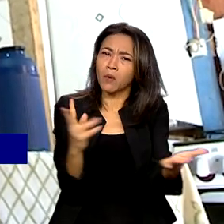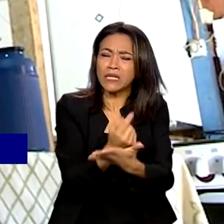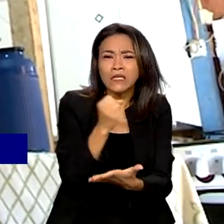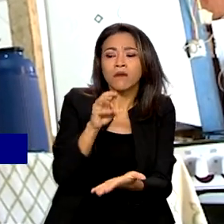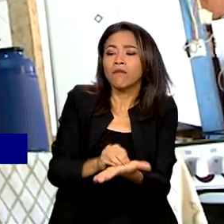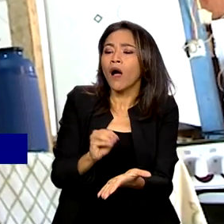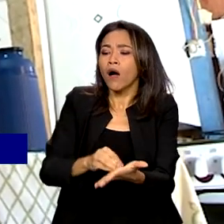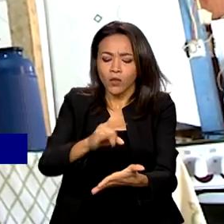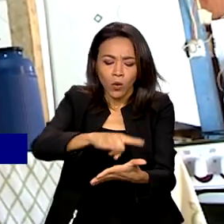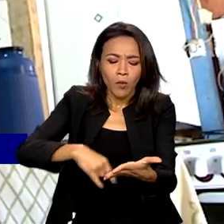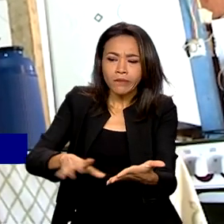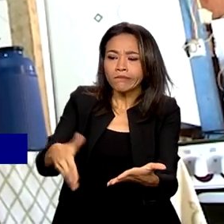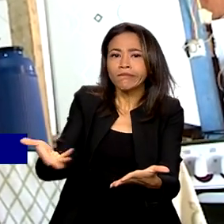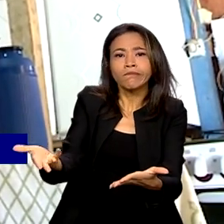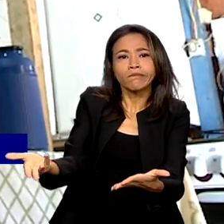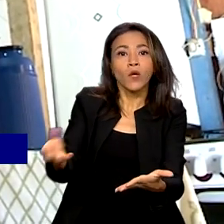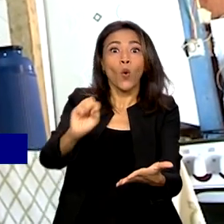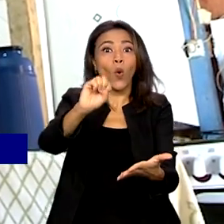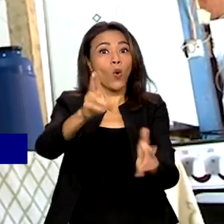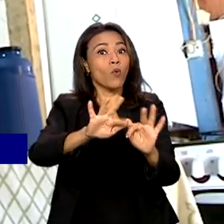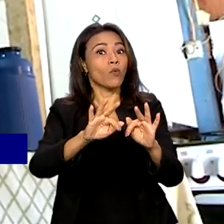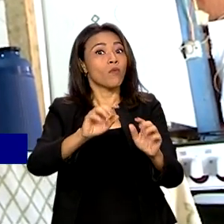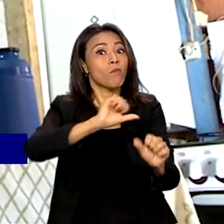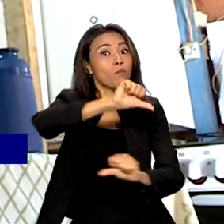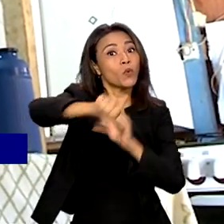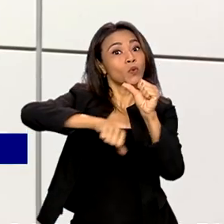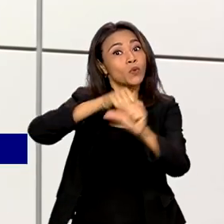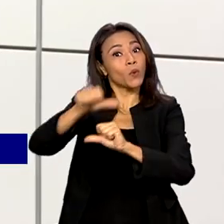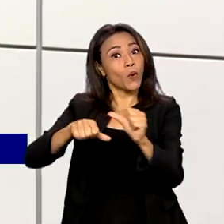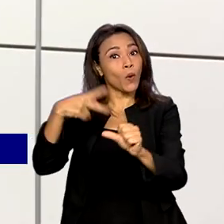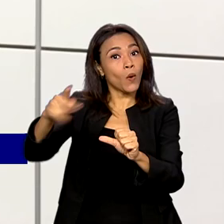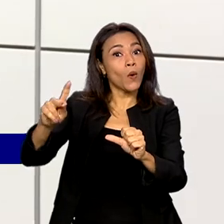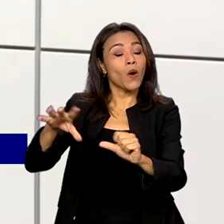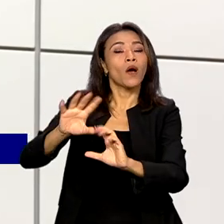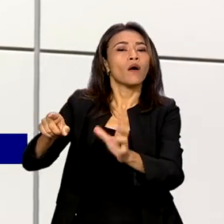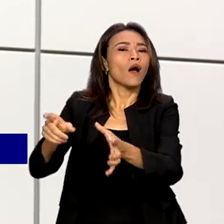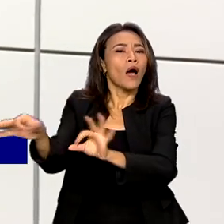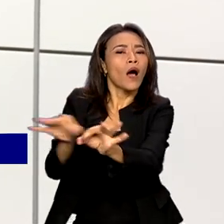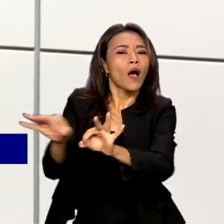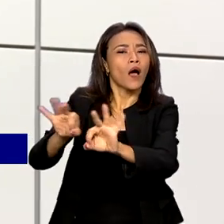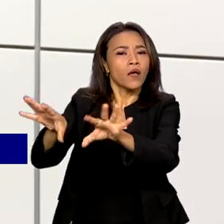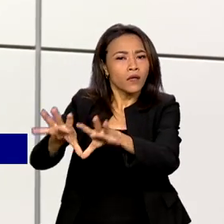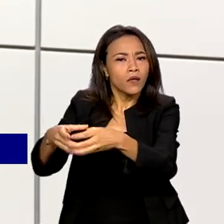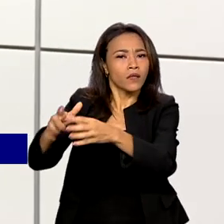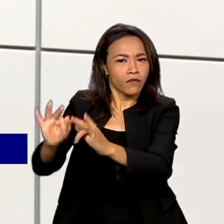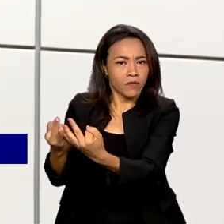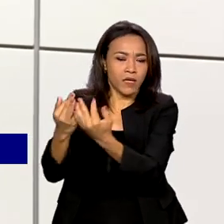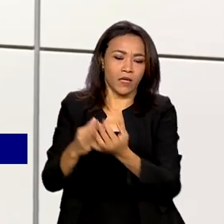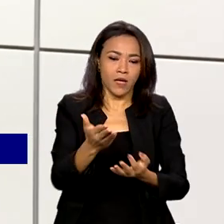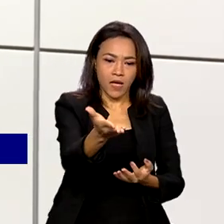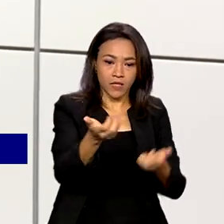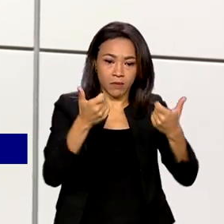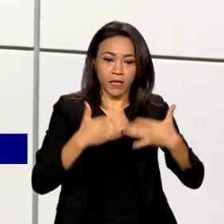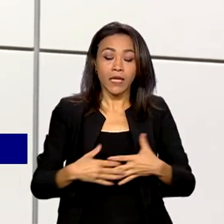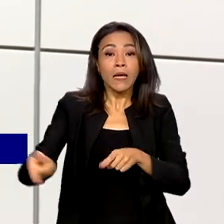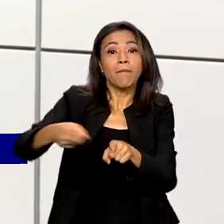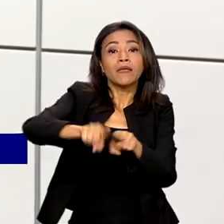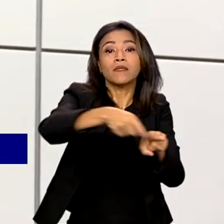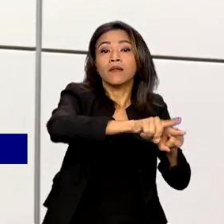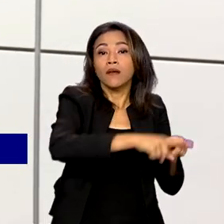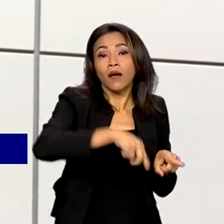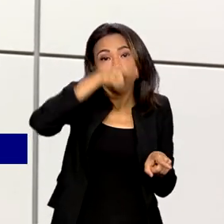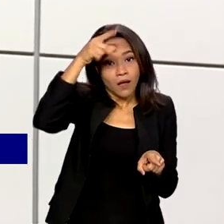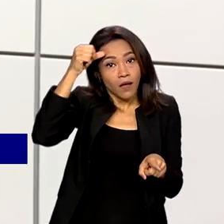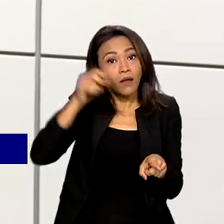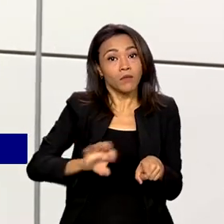documento ou se houver mudanças na estrutura da família. Agora, em parceria com os estados e municípios, nós queremos cada vez